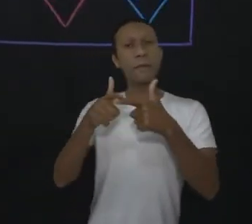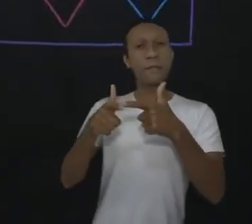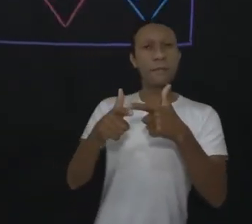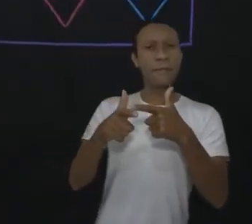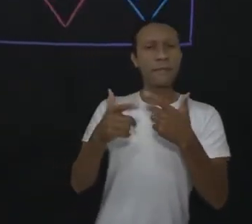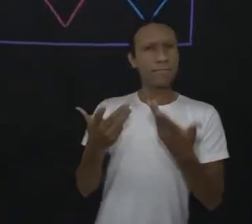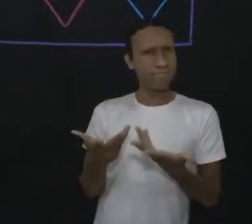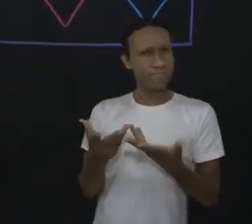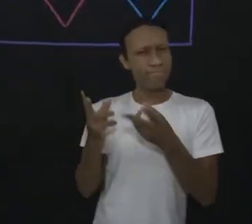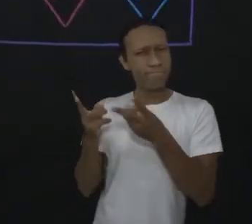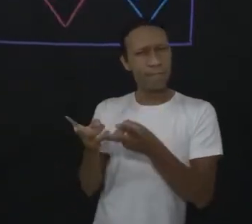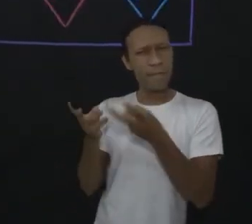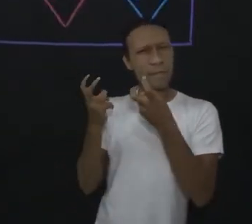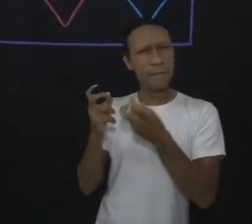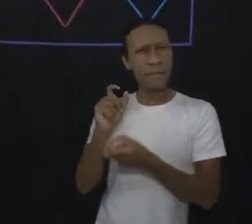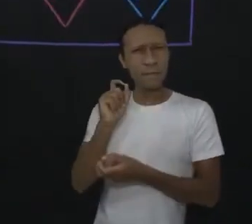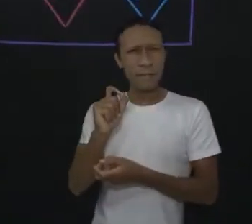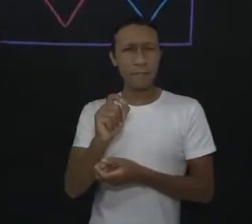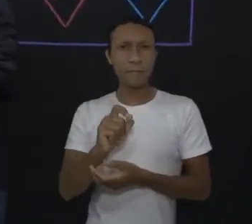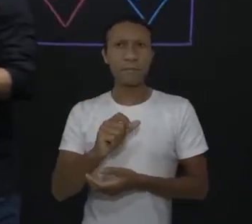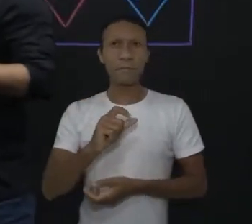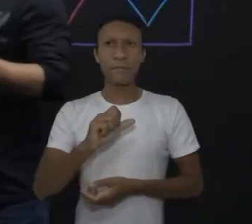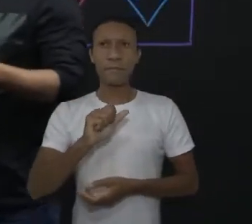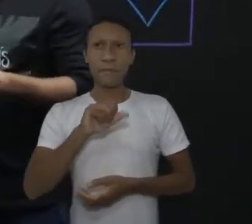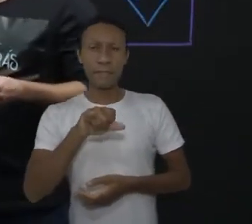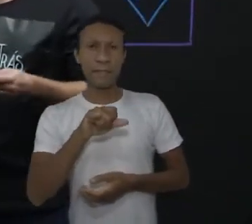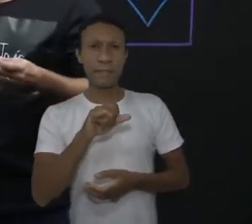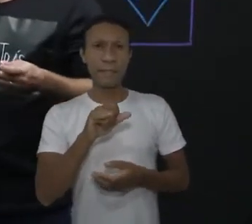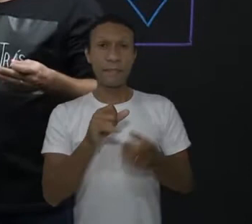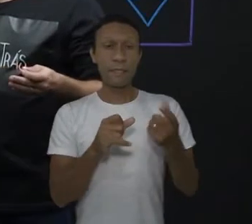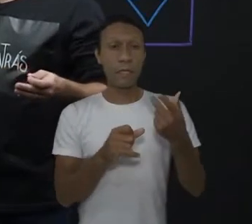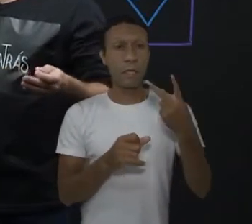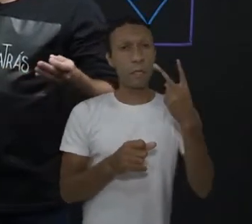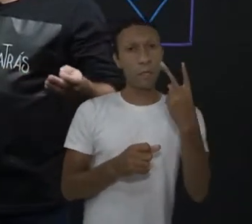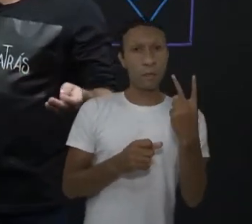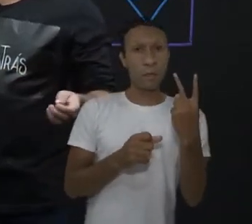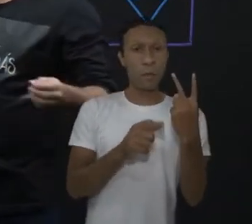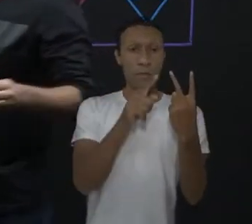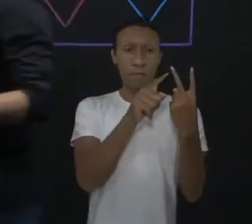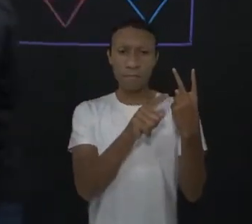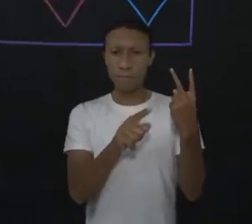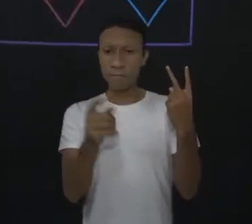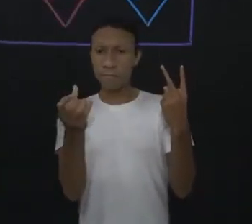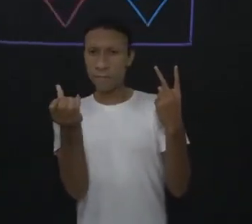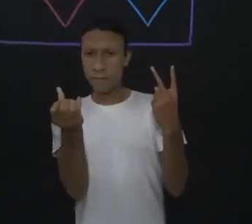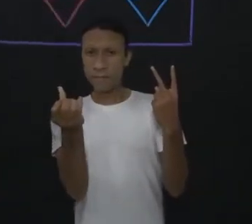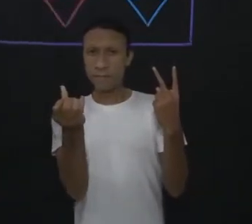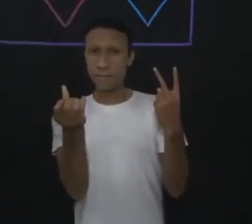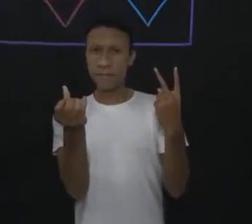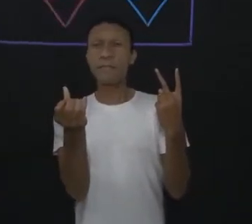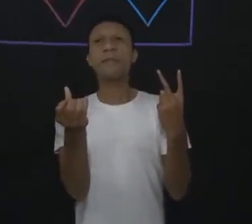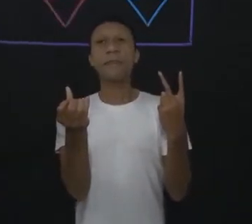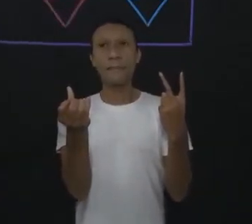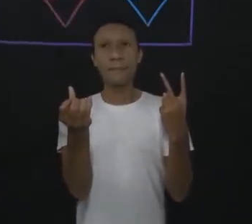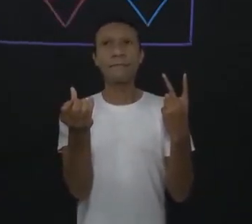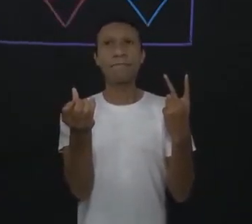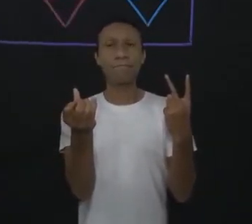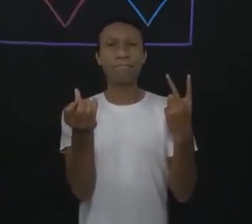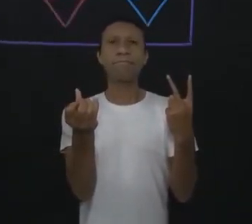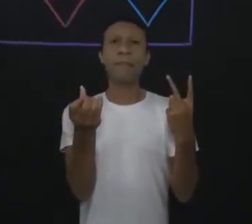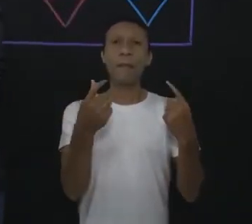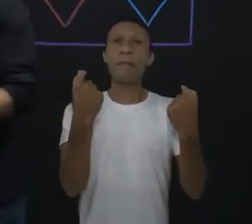pensemos no seguinte. Se eu estou indo de um valor menor para um valor maior, é porque então eu estou